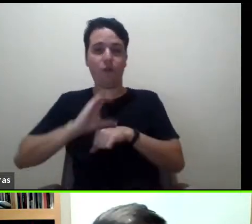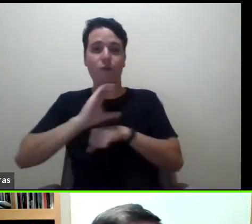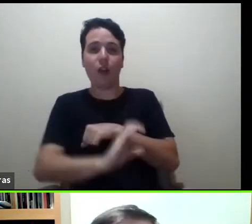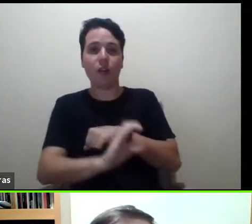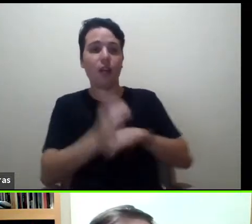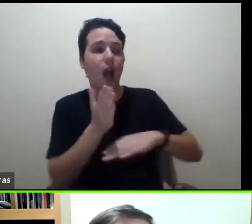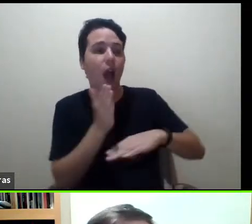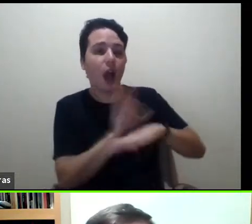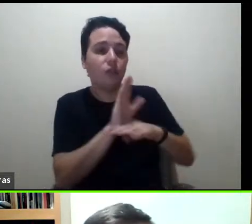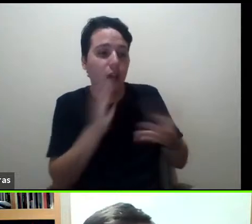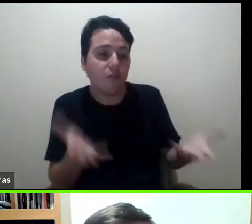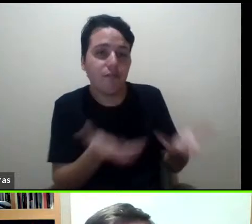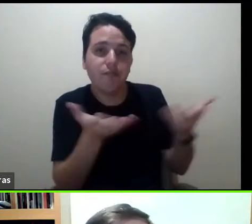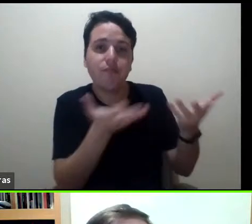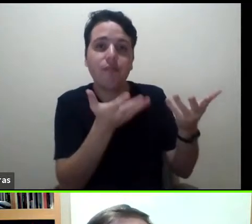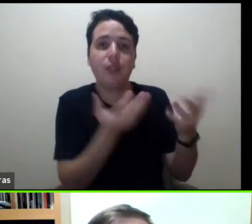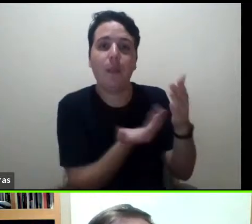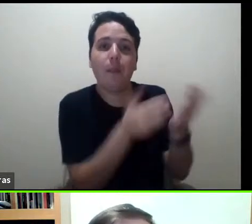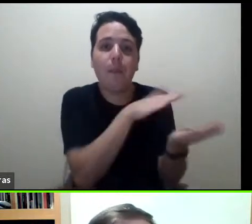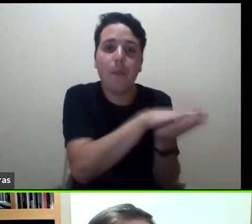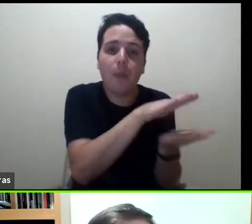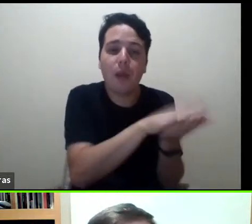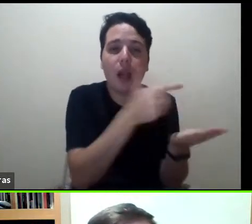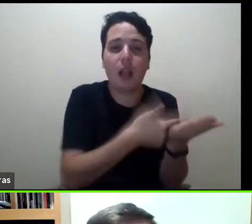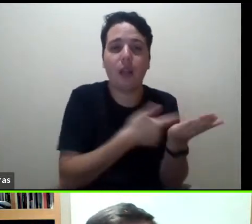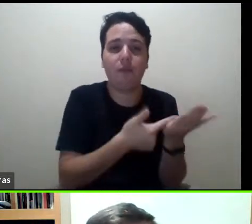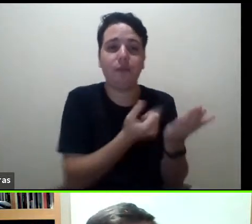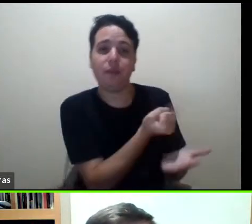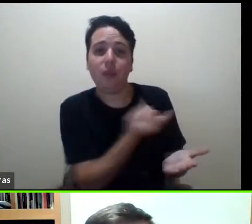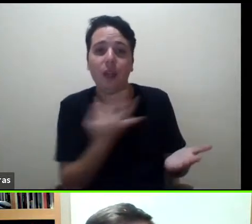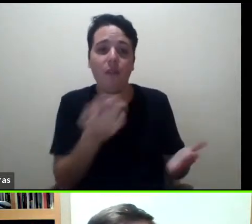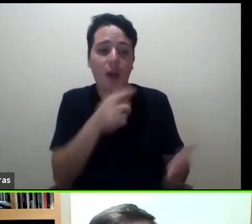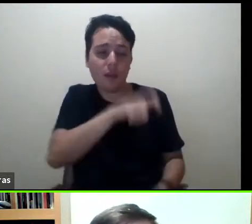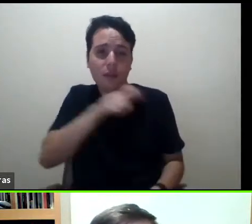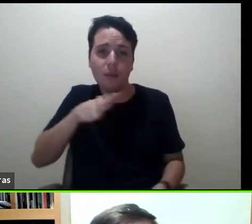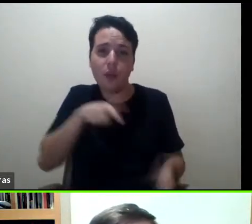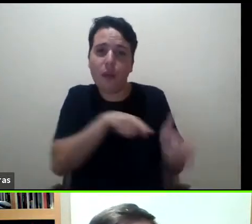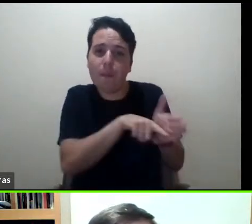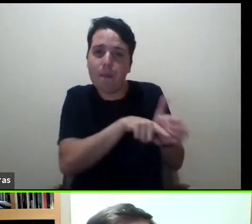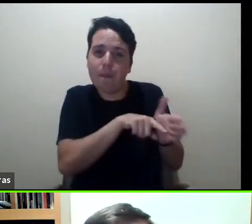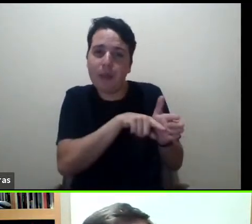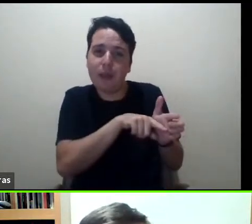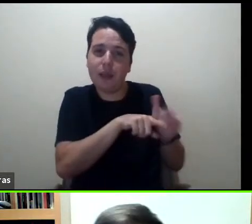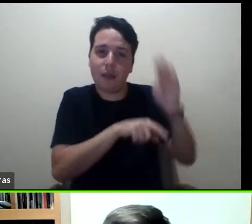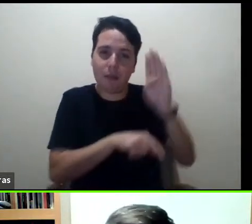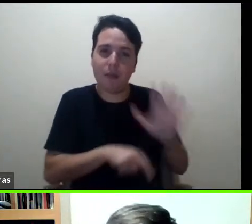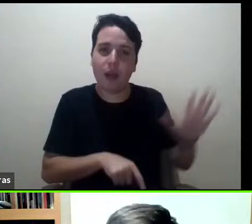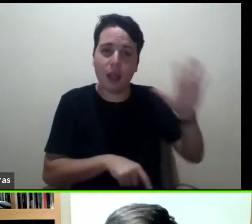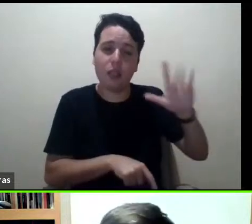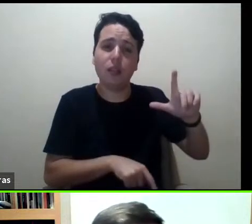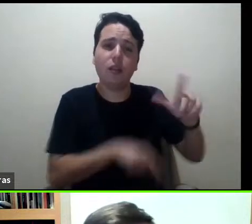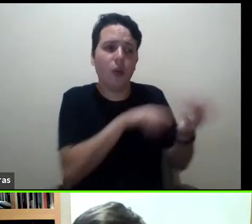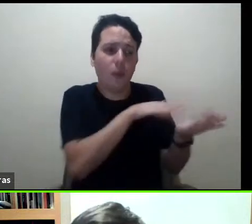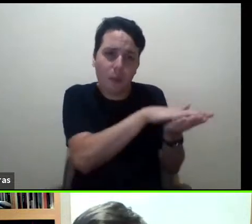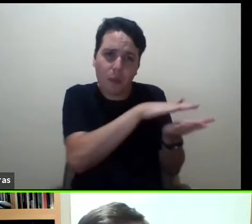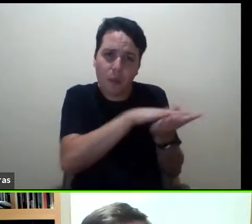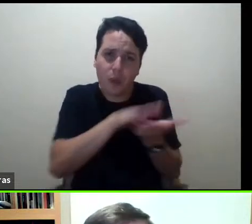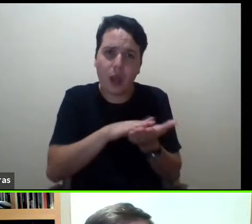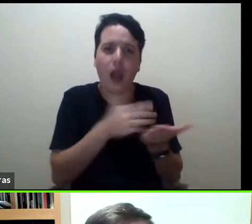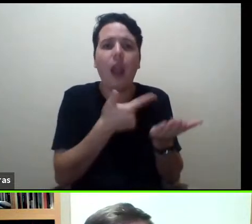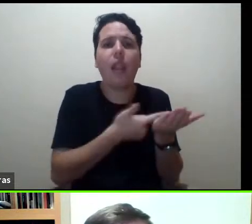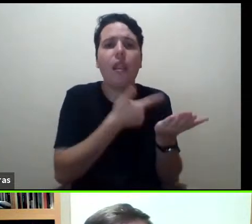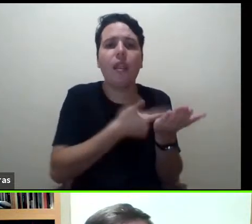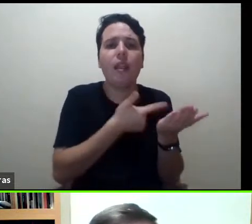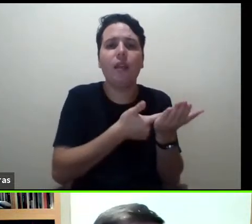grupos de pesquisa, vários pesquisadores brasileiros têm publicado livros tanto eletrônicos quanto